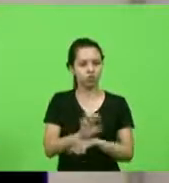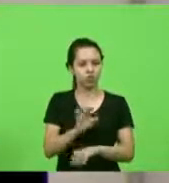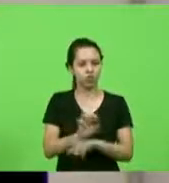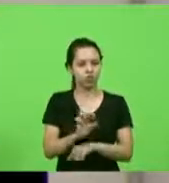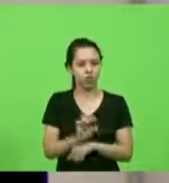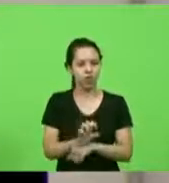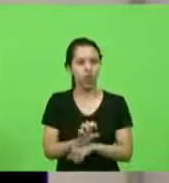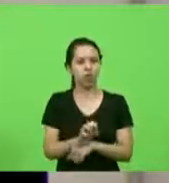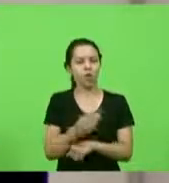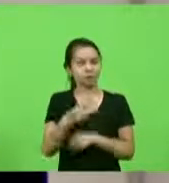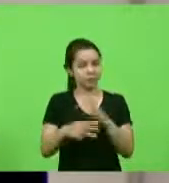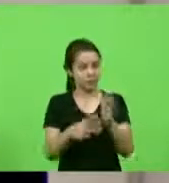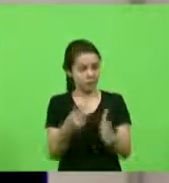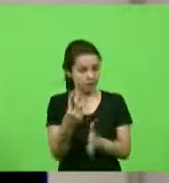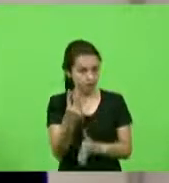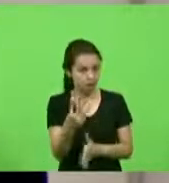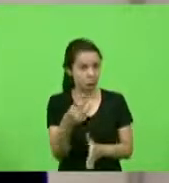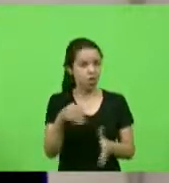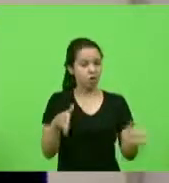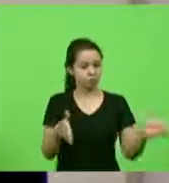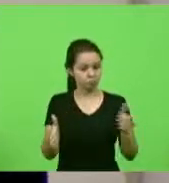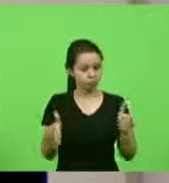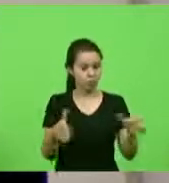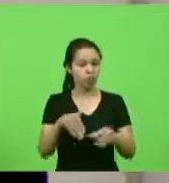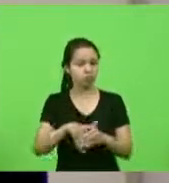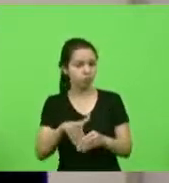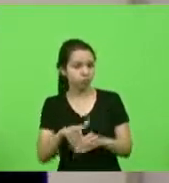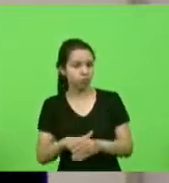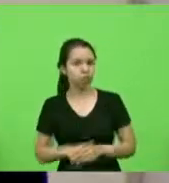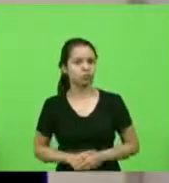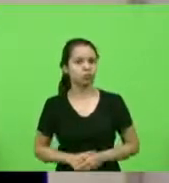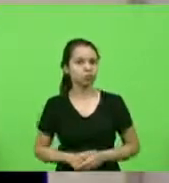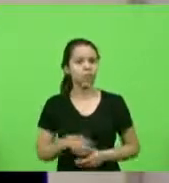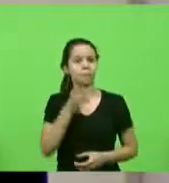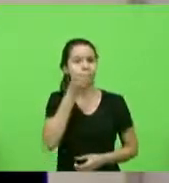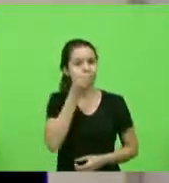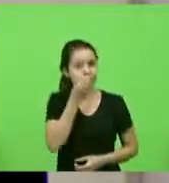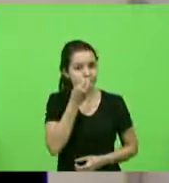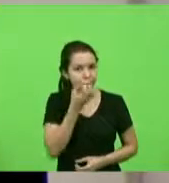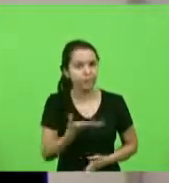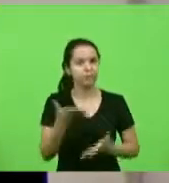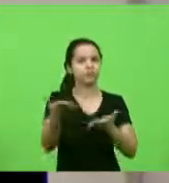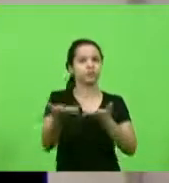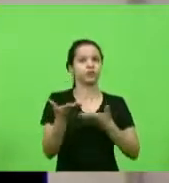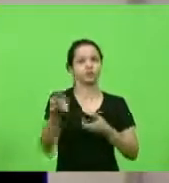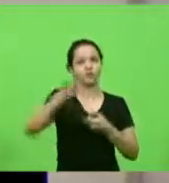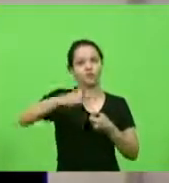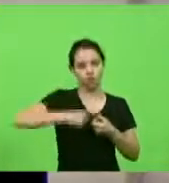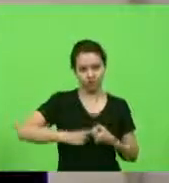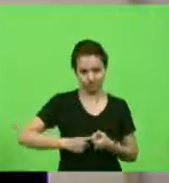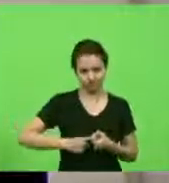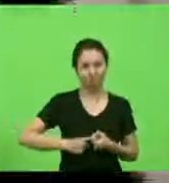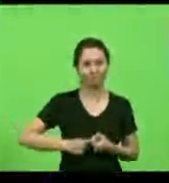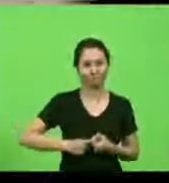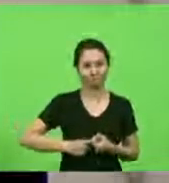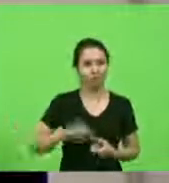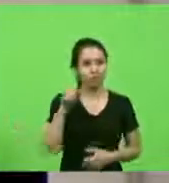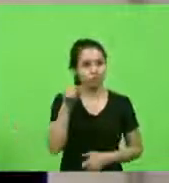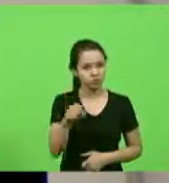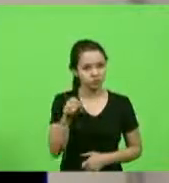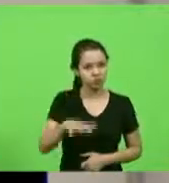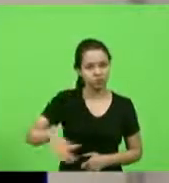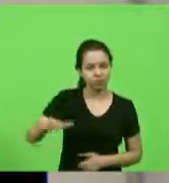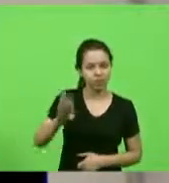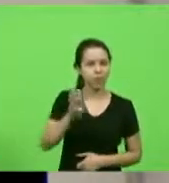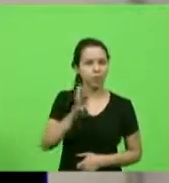três legislaturas e é muito bem-vindo entre nós novamente, deputado. Você que é de Blumenau, do Vale